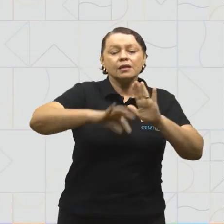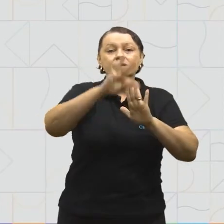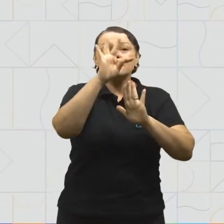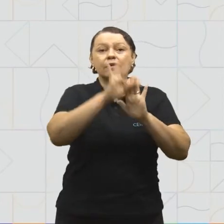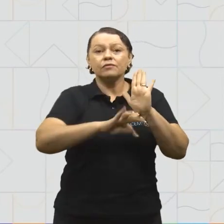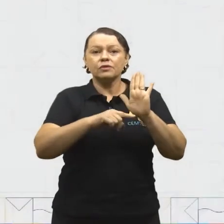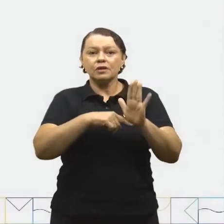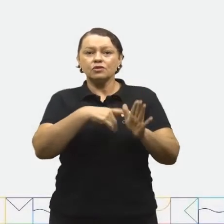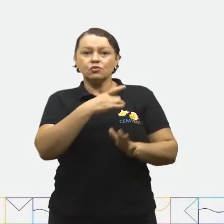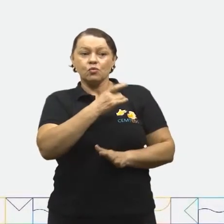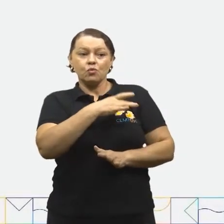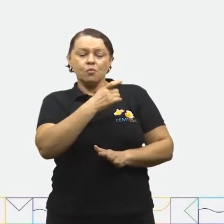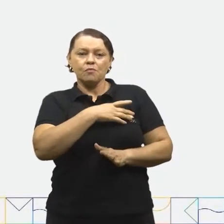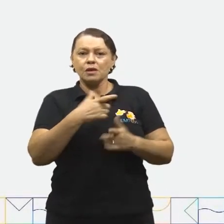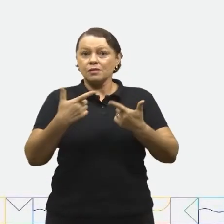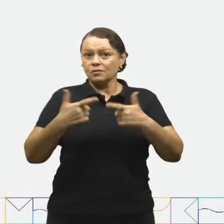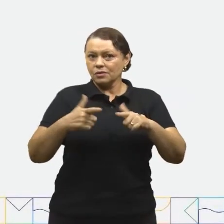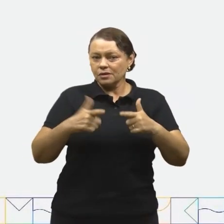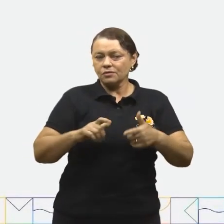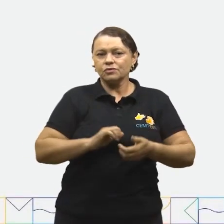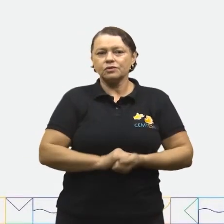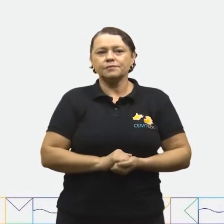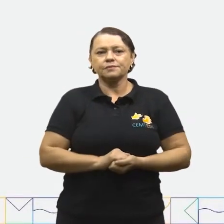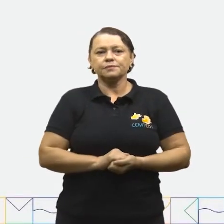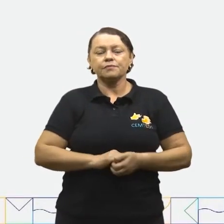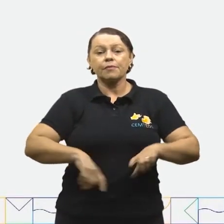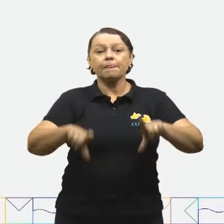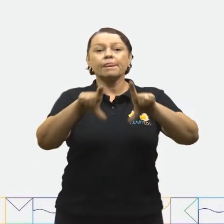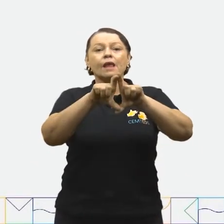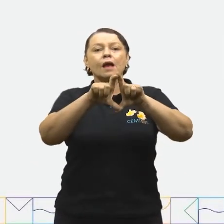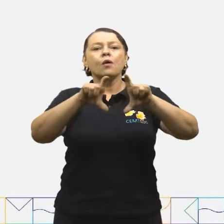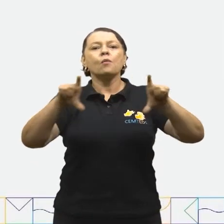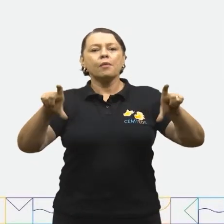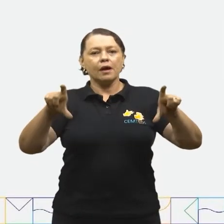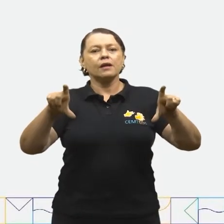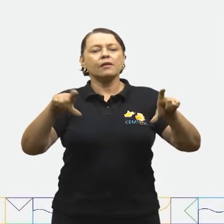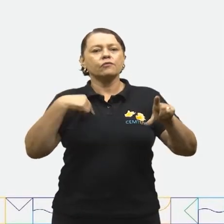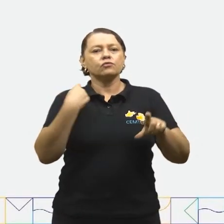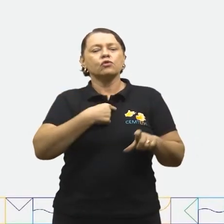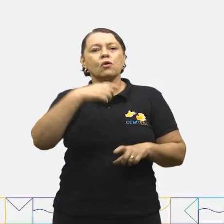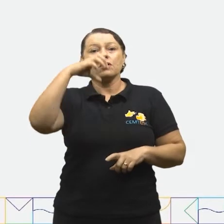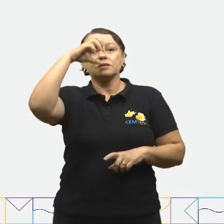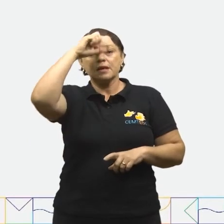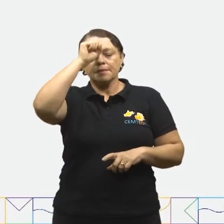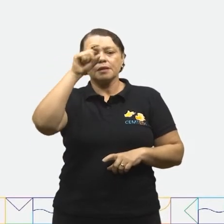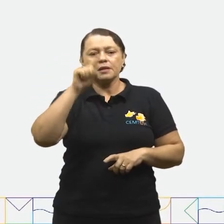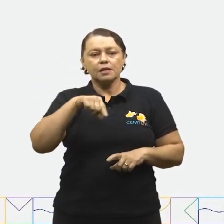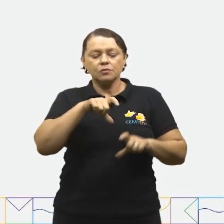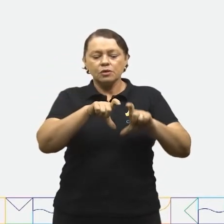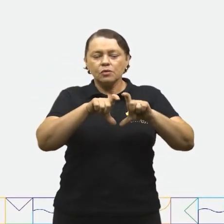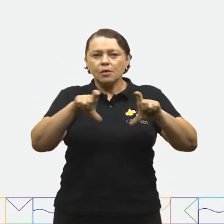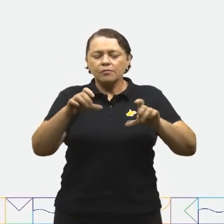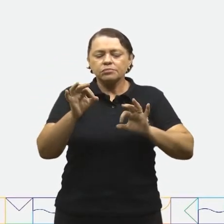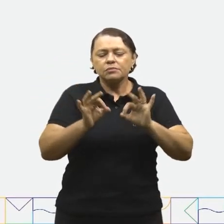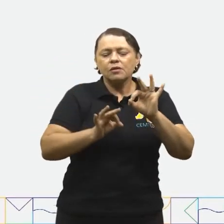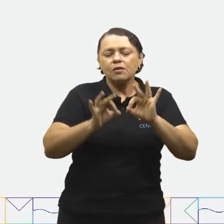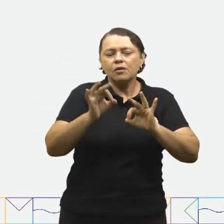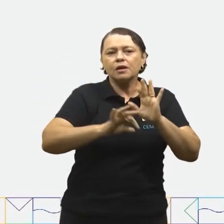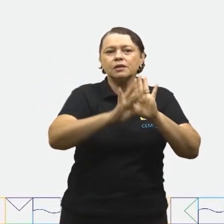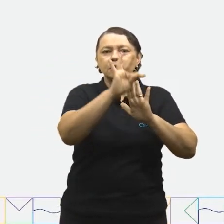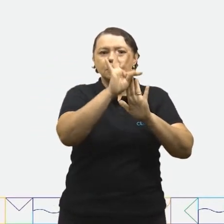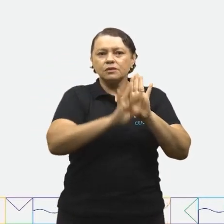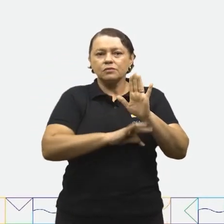o medo que não existia. O parágrafo. Aprendemos que os parágrafos organizam o texto. A